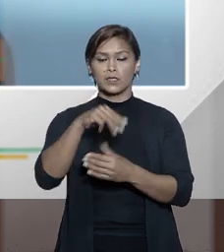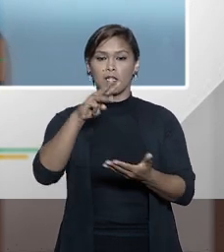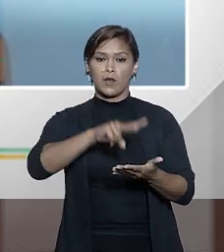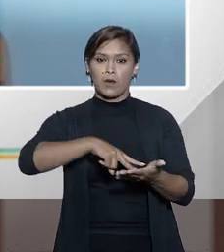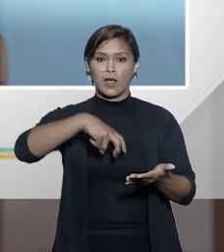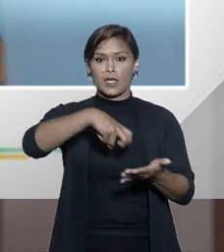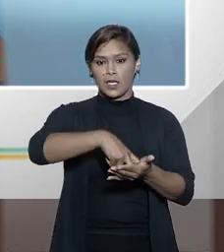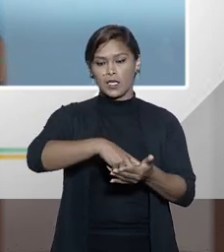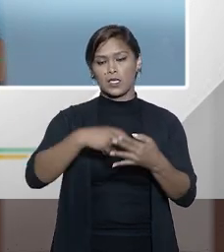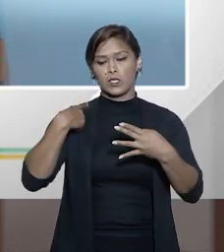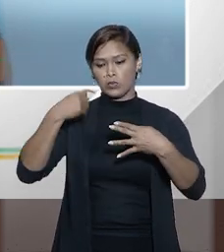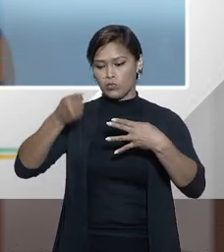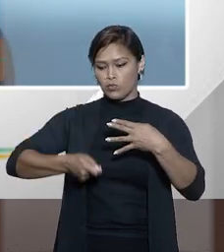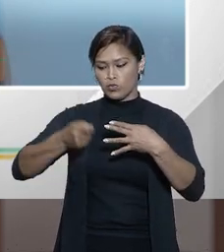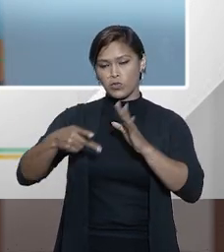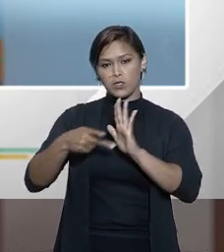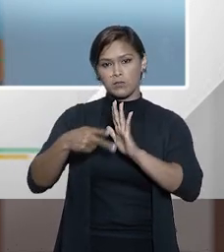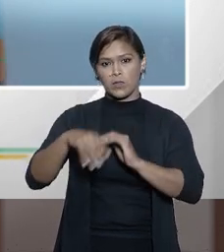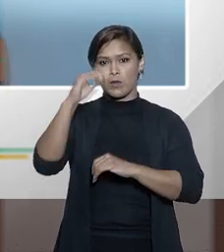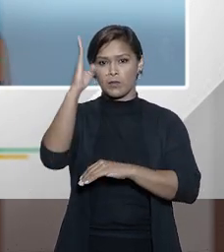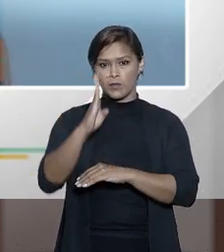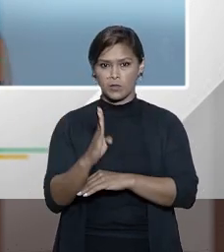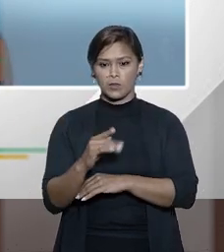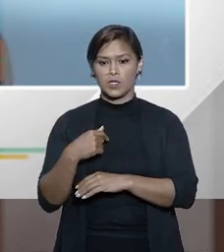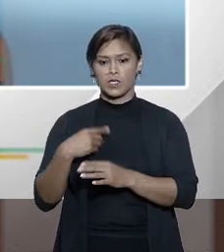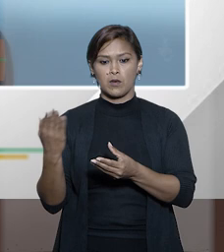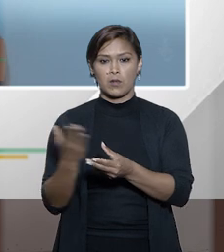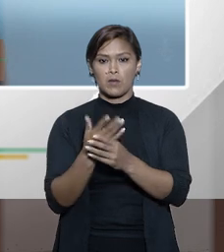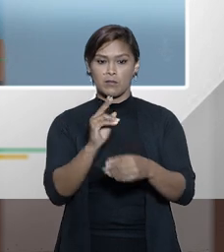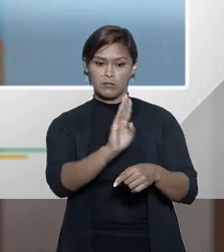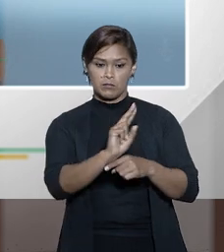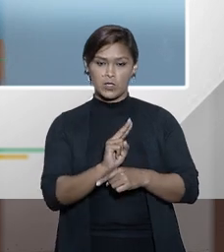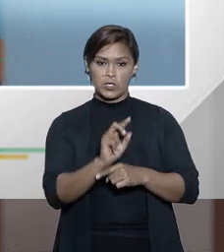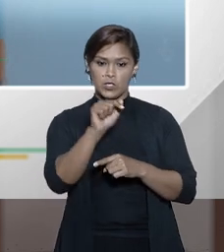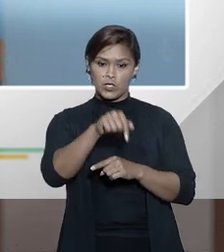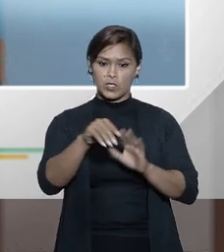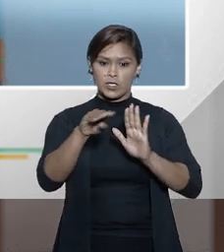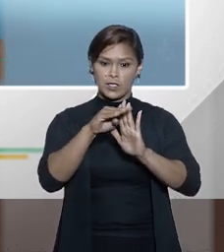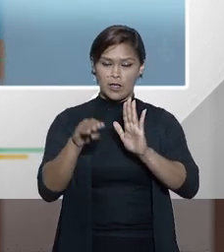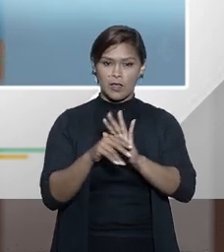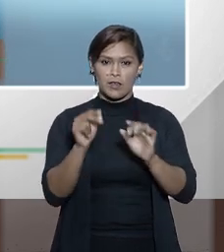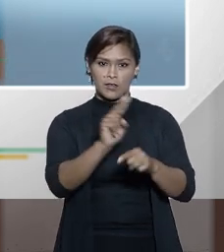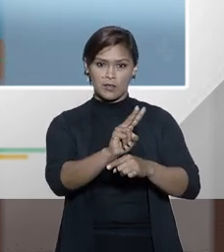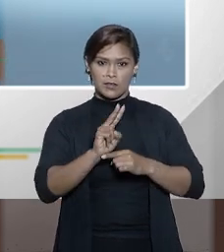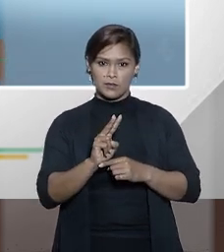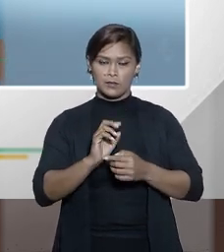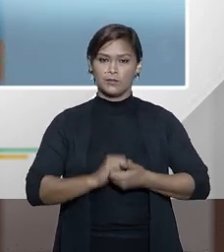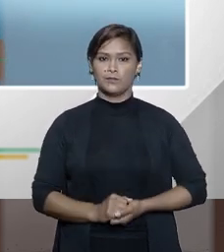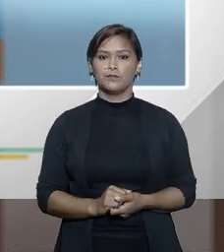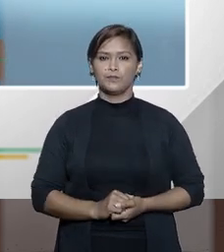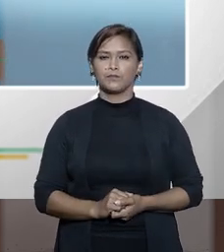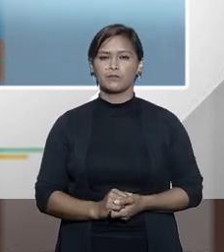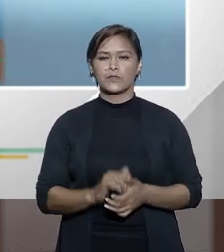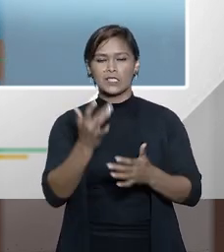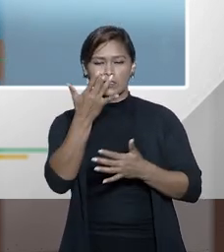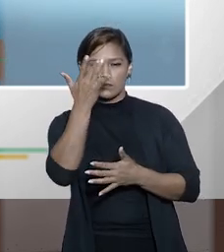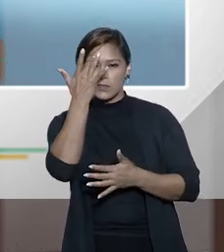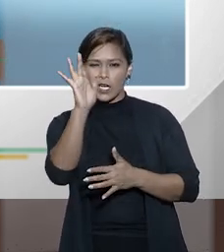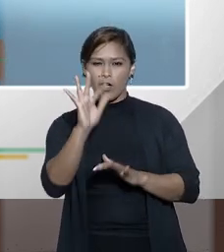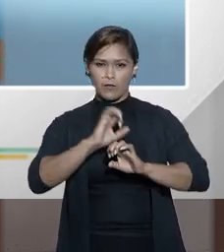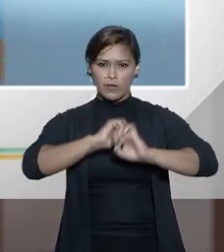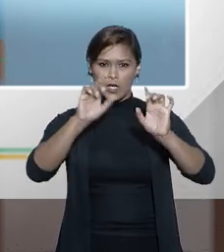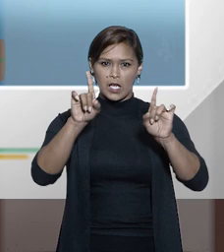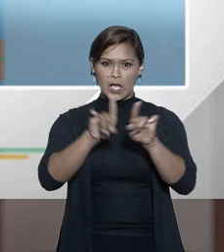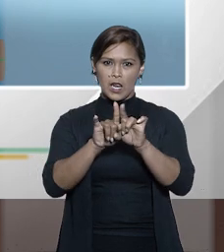perante um juiz nacional uma medida aqui de acautelamento não sei se foi